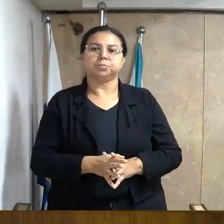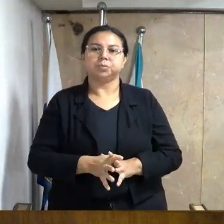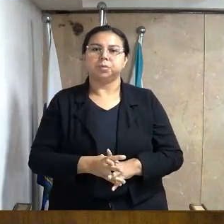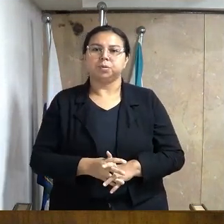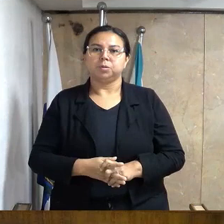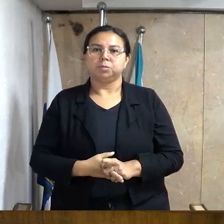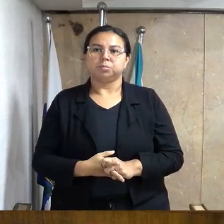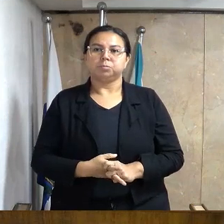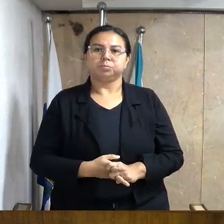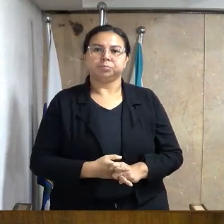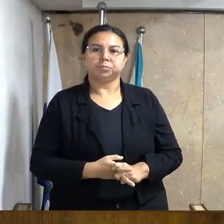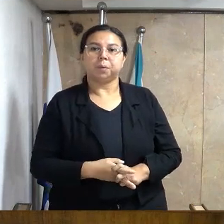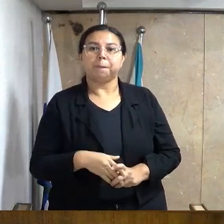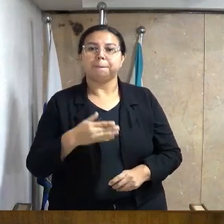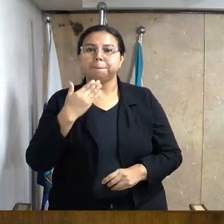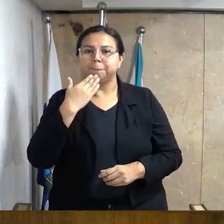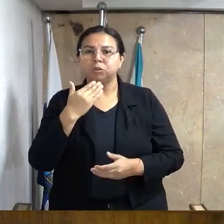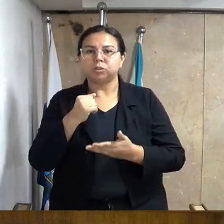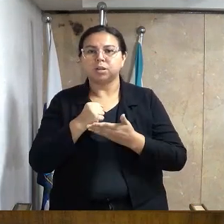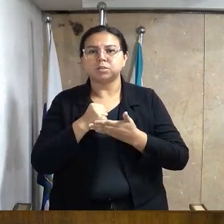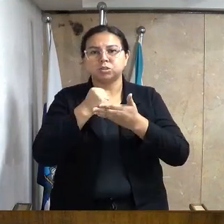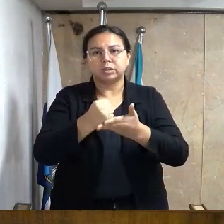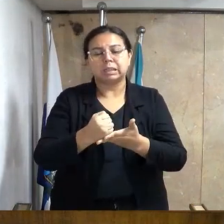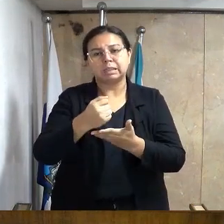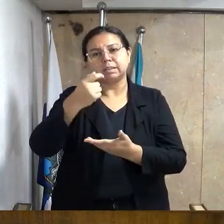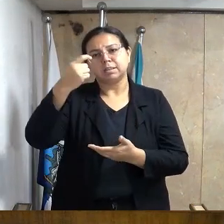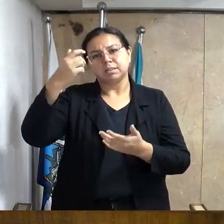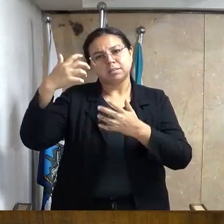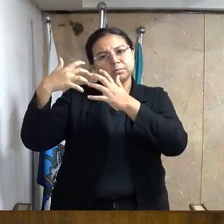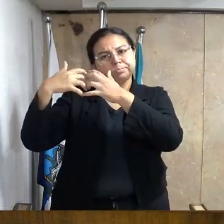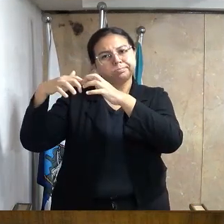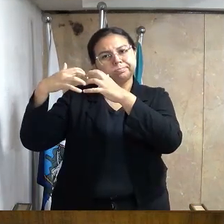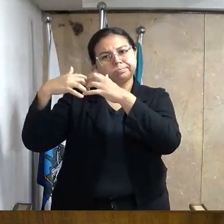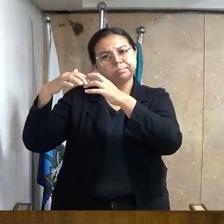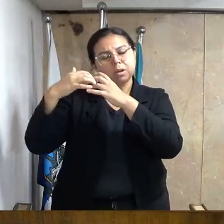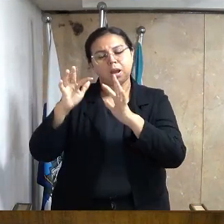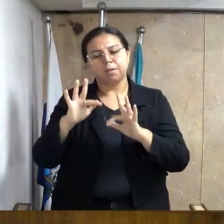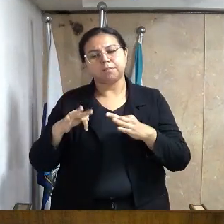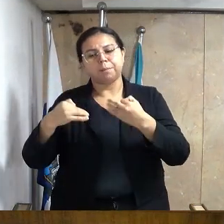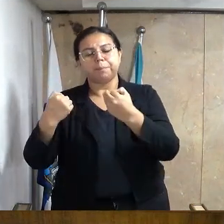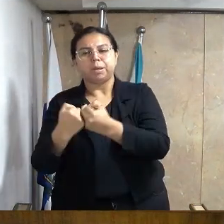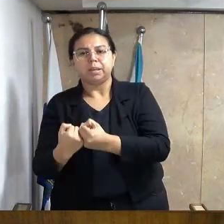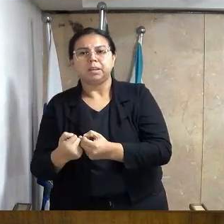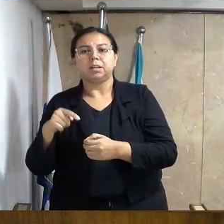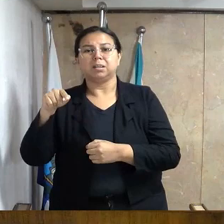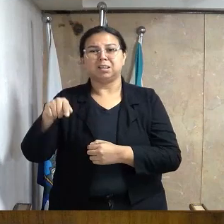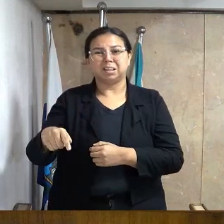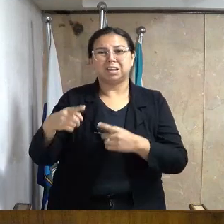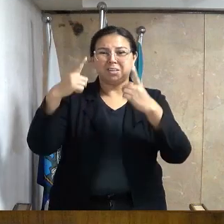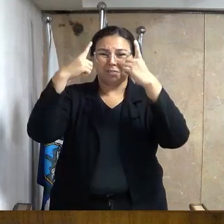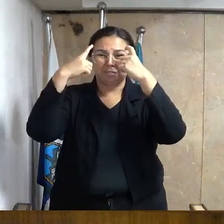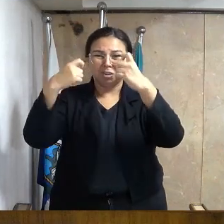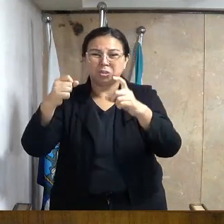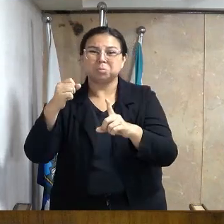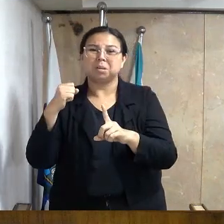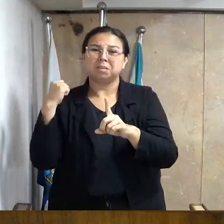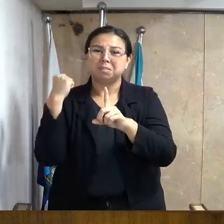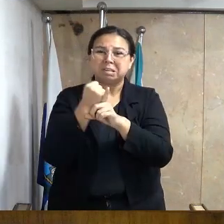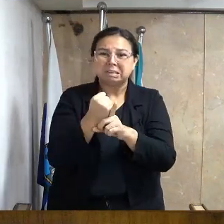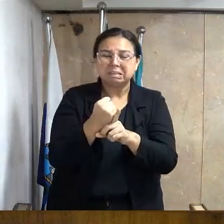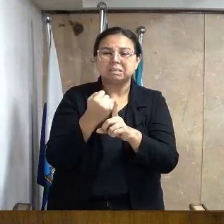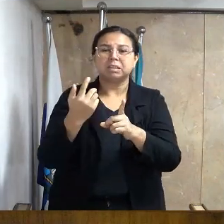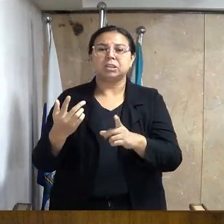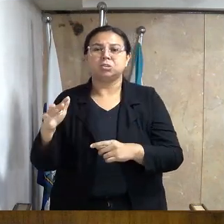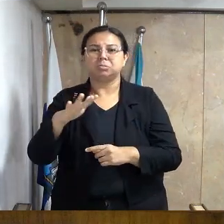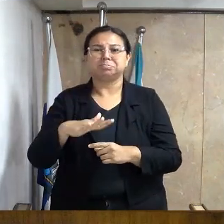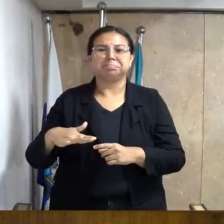dispondo sobre assistência psicológica e social para famílias de vítimas de feminicídio no